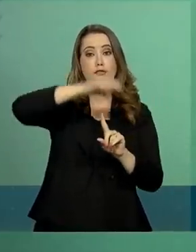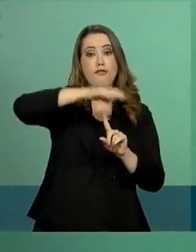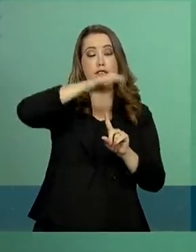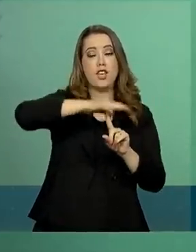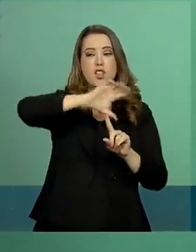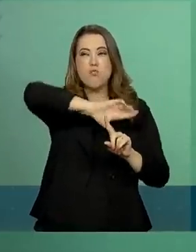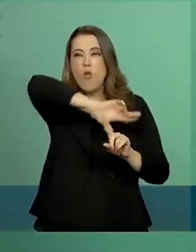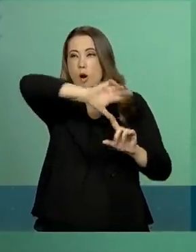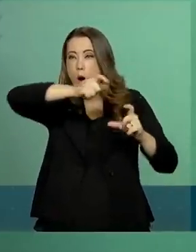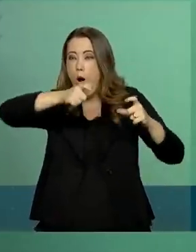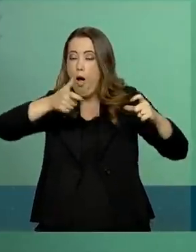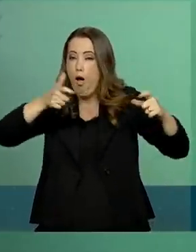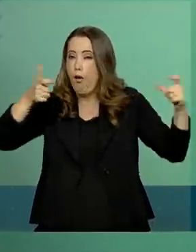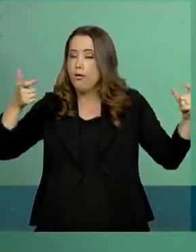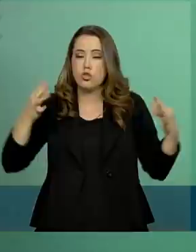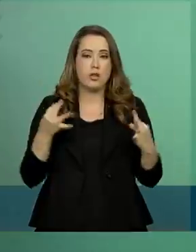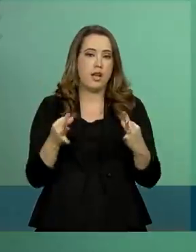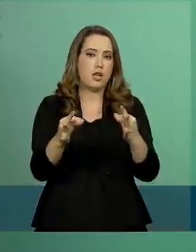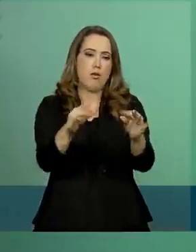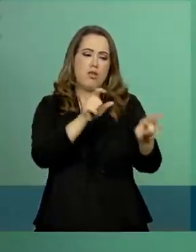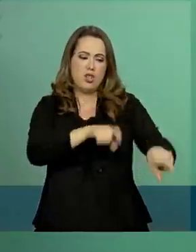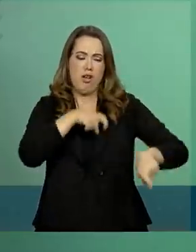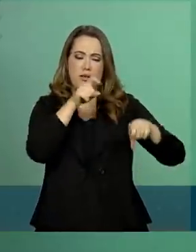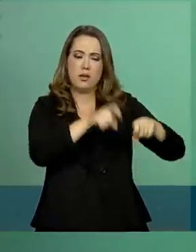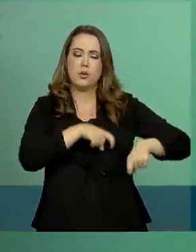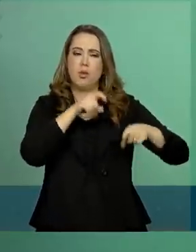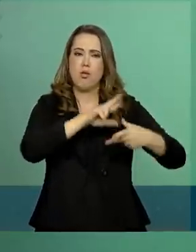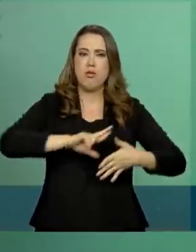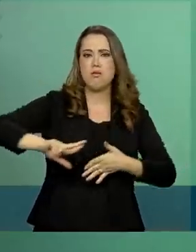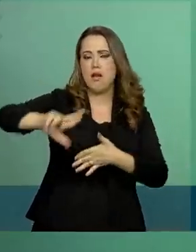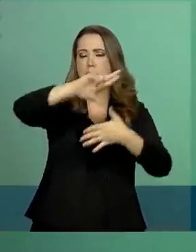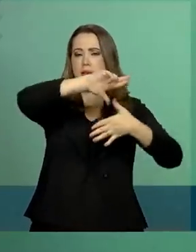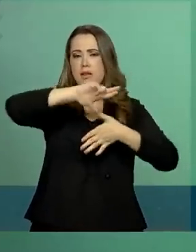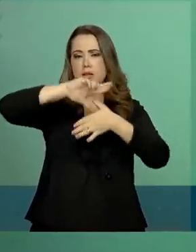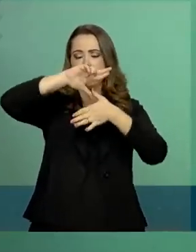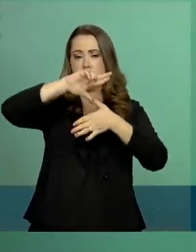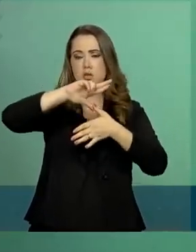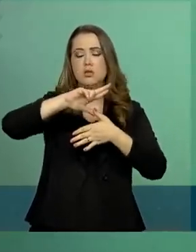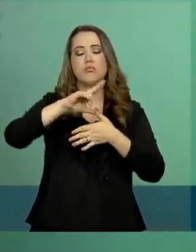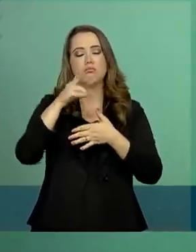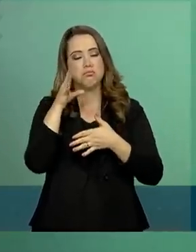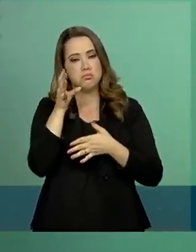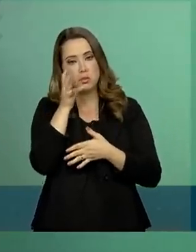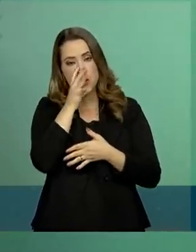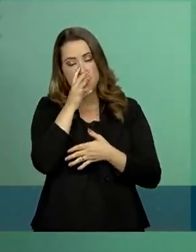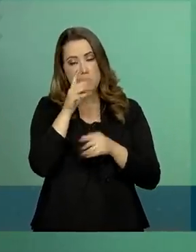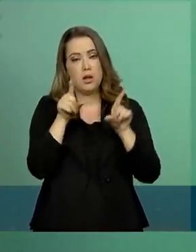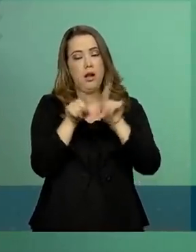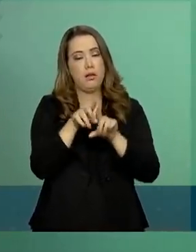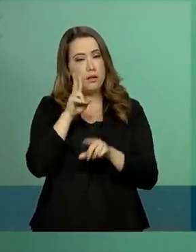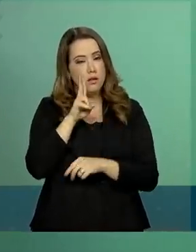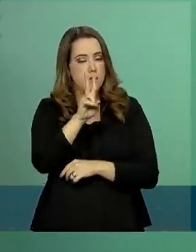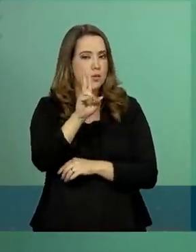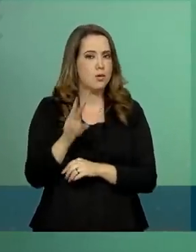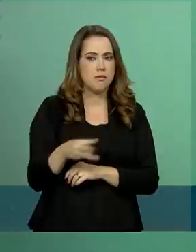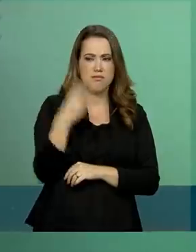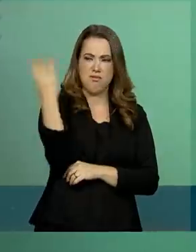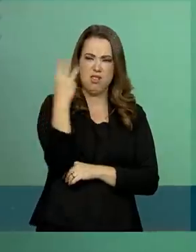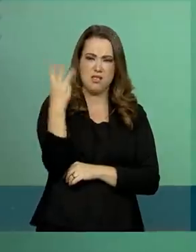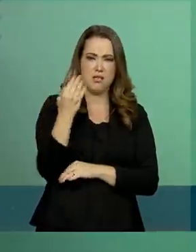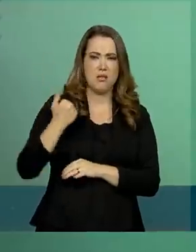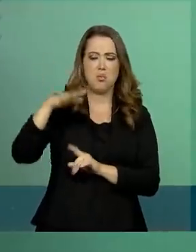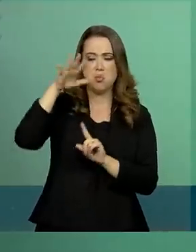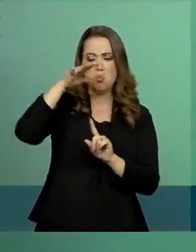maior feira de tecnologia agrícola da América Latina, considerada uma das três principais do mundo.